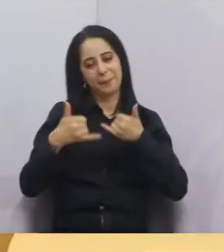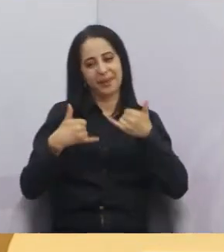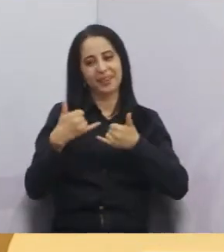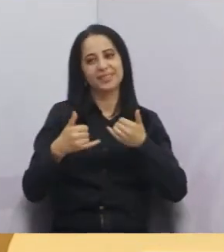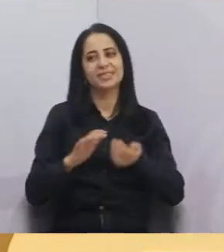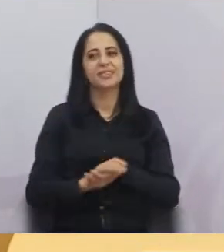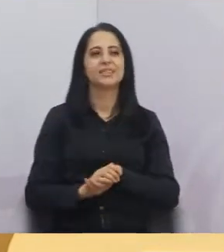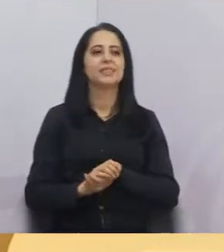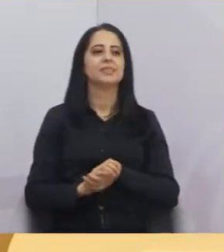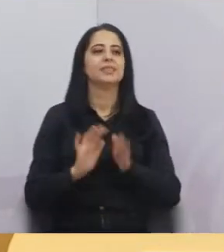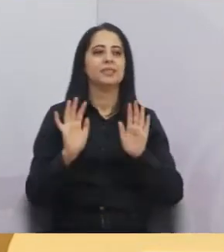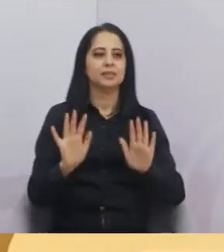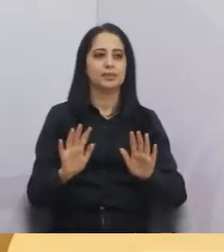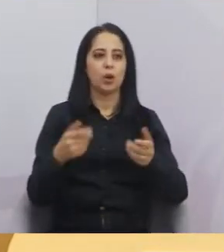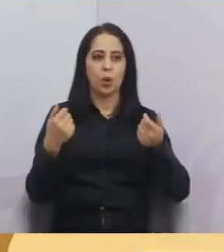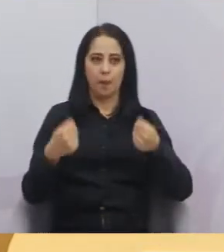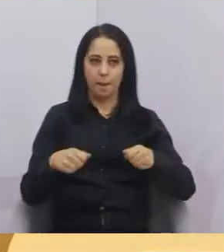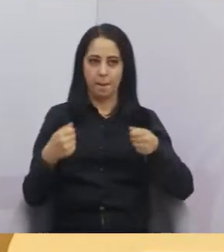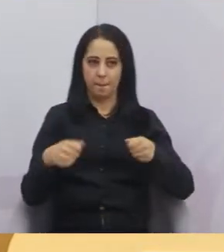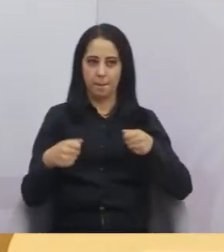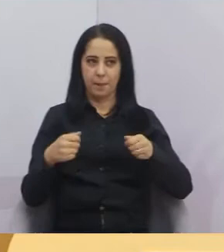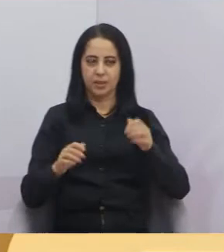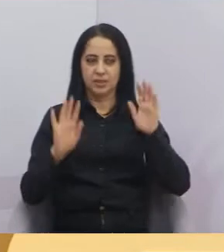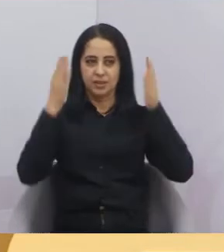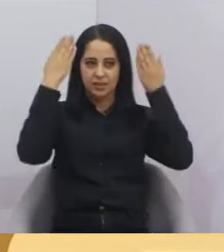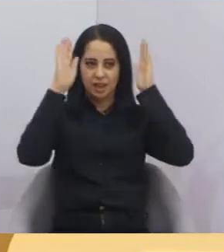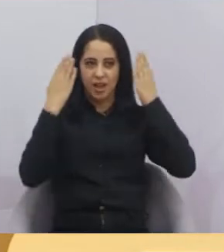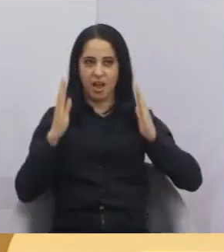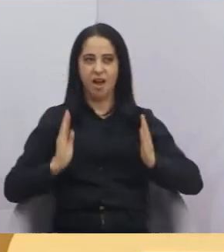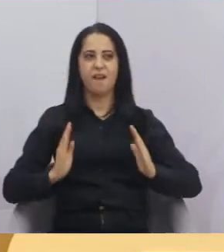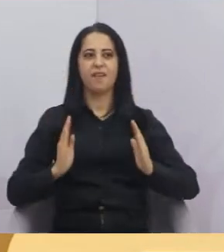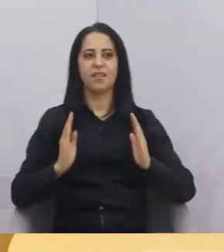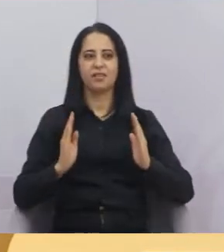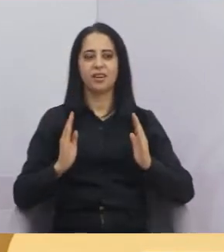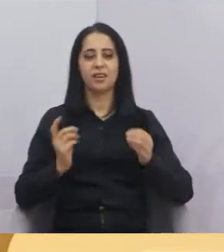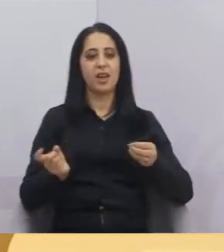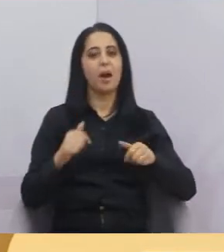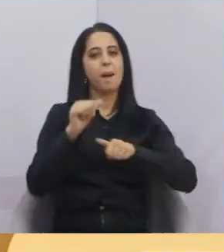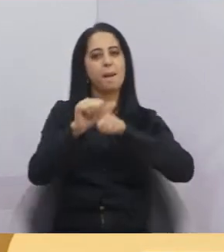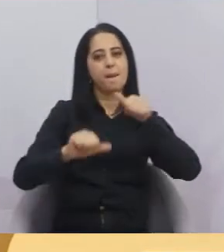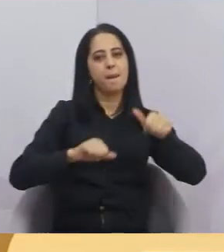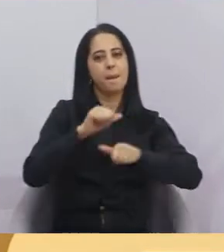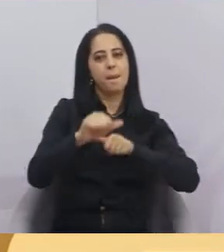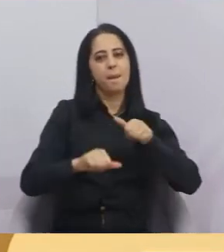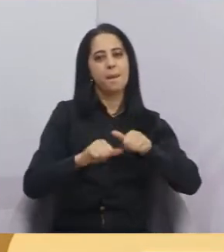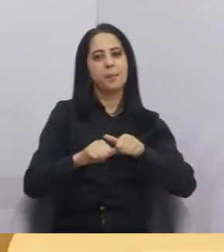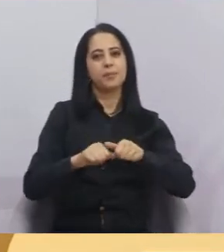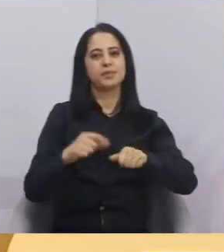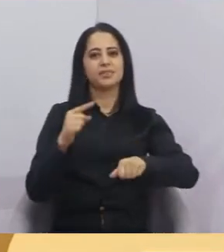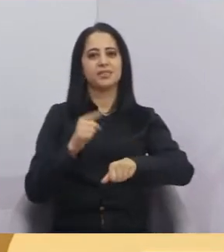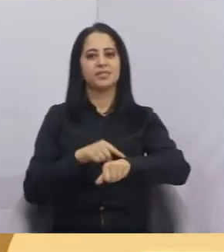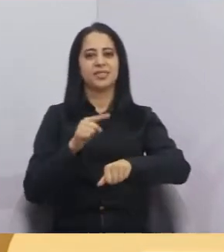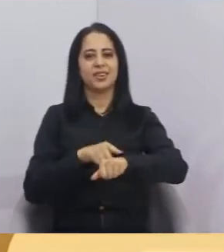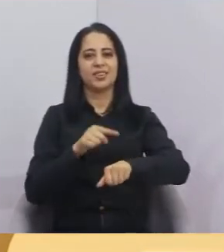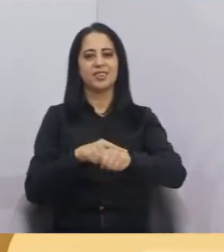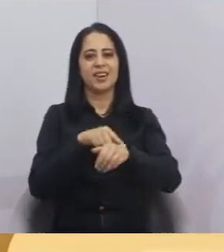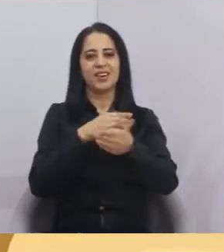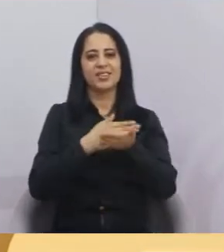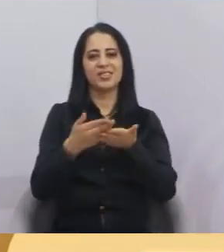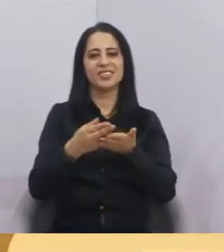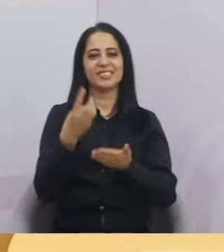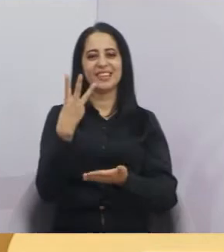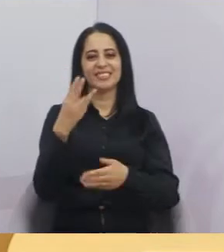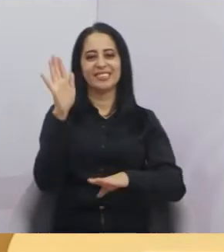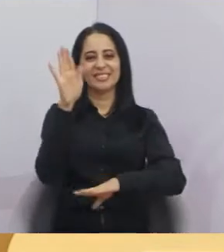Então, a gente precisa rever isso aí para a gente poder colocar esse horário aí para as três horas da tarde, porque senão fica